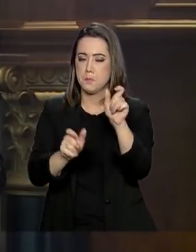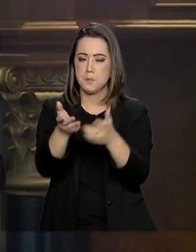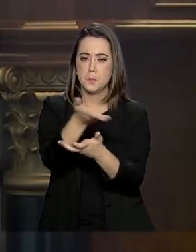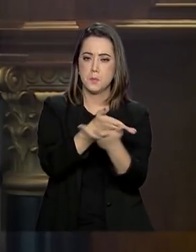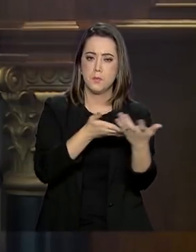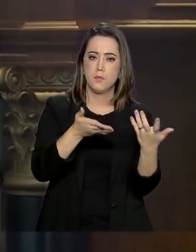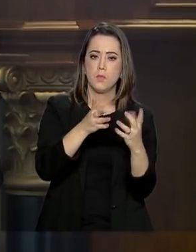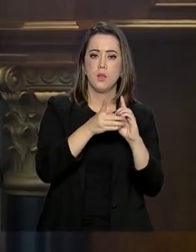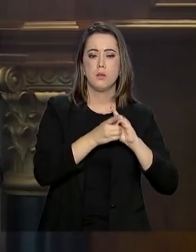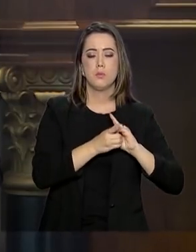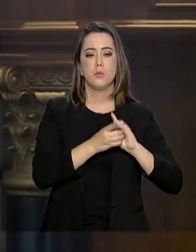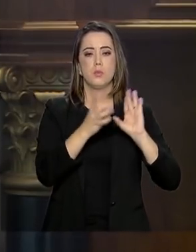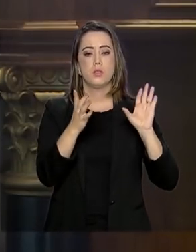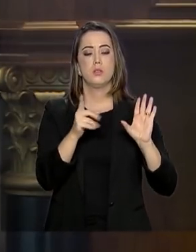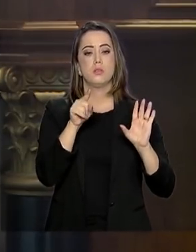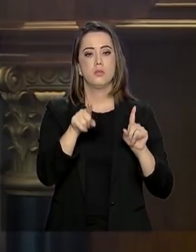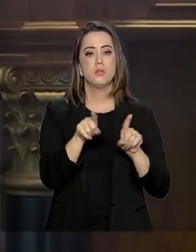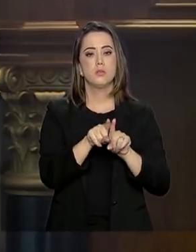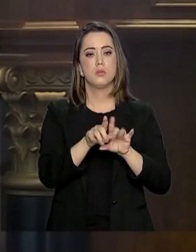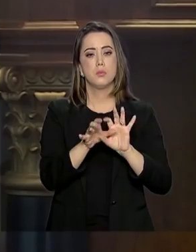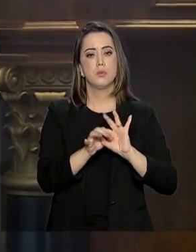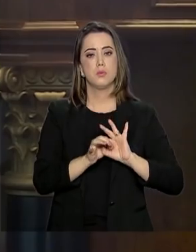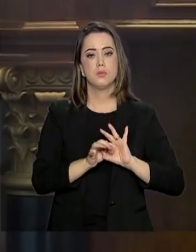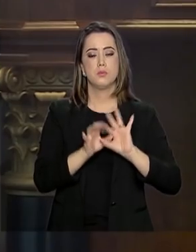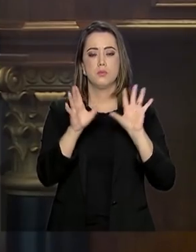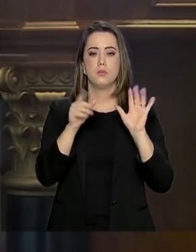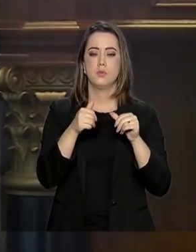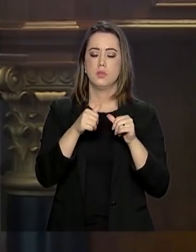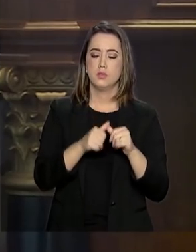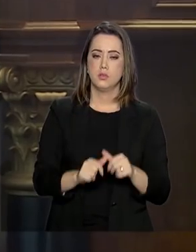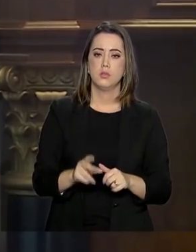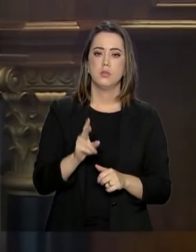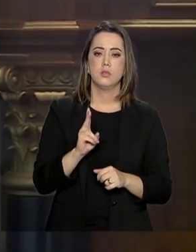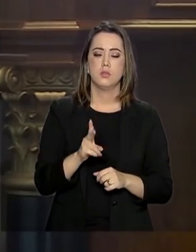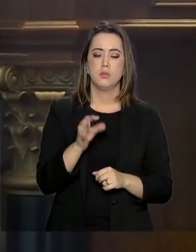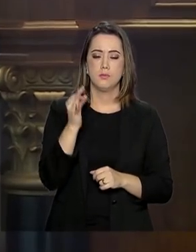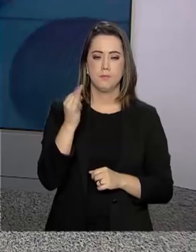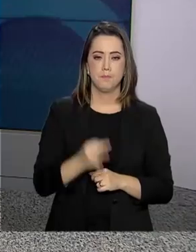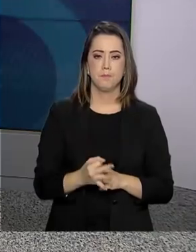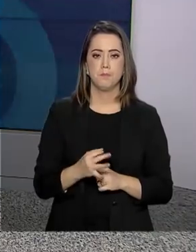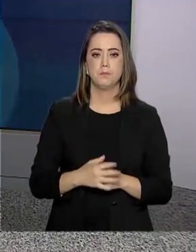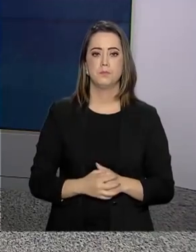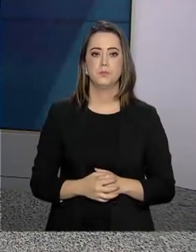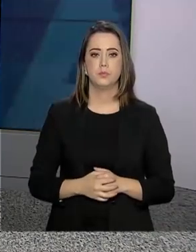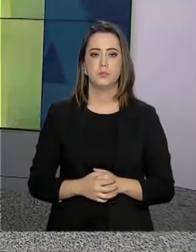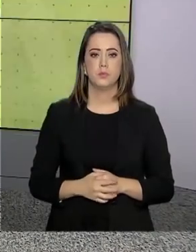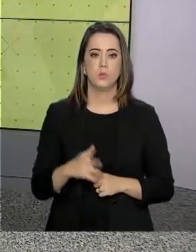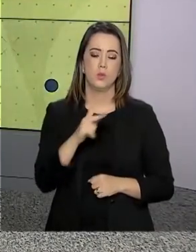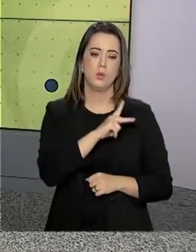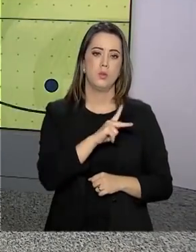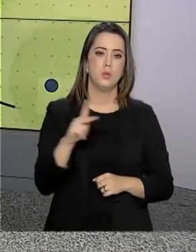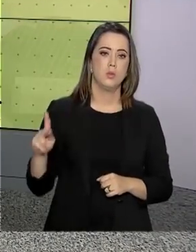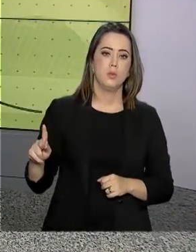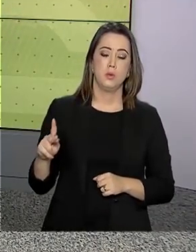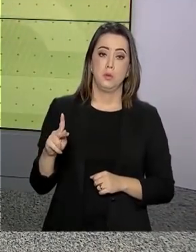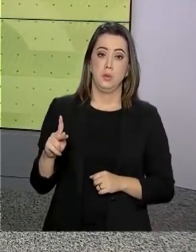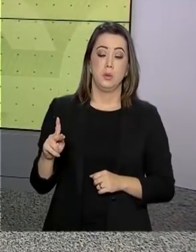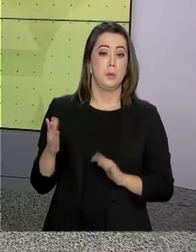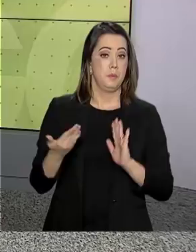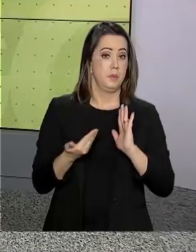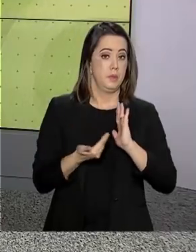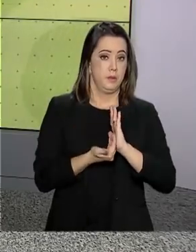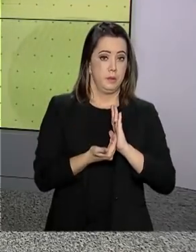democracia e liberdade, estarão garantidos. E o presidente da Câmara dos